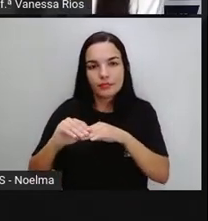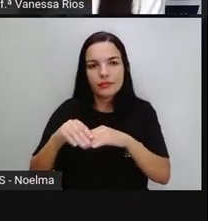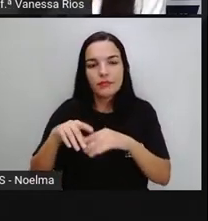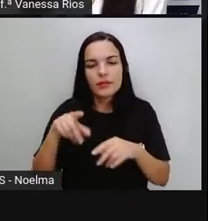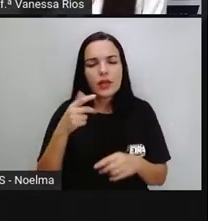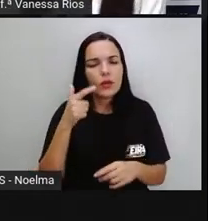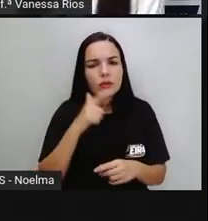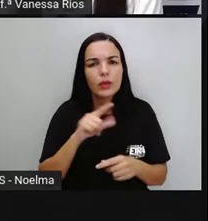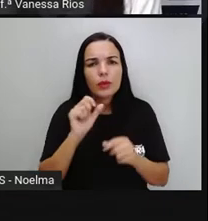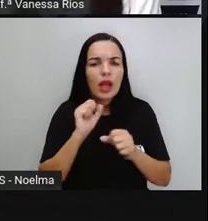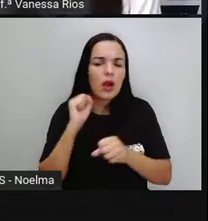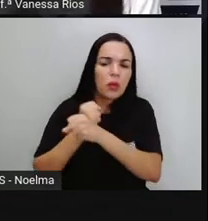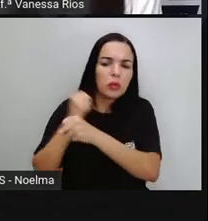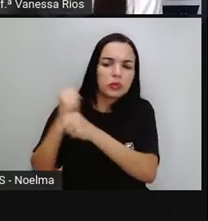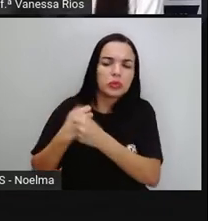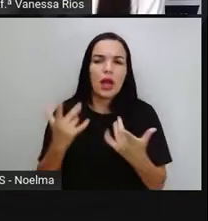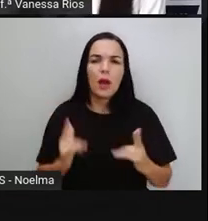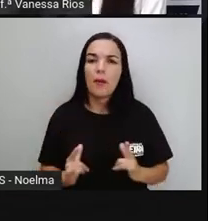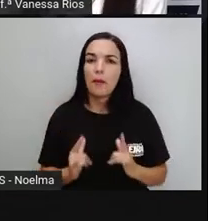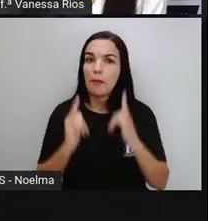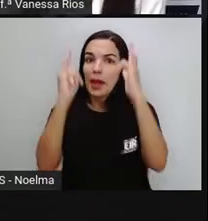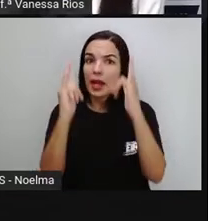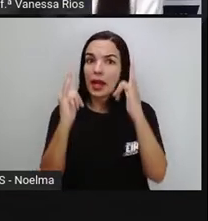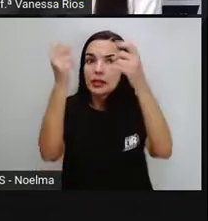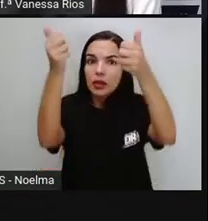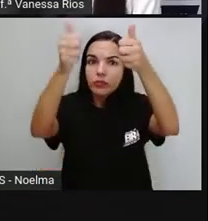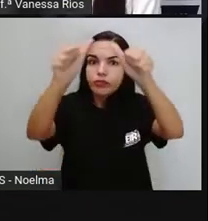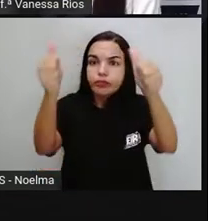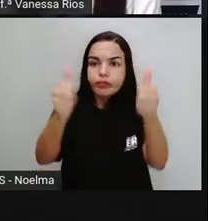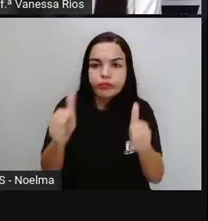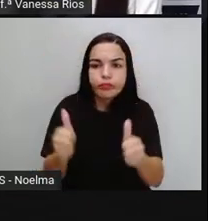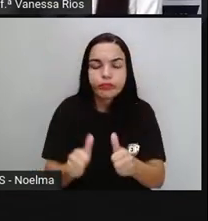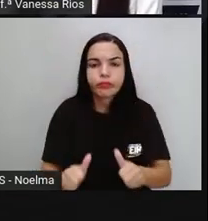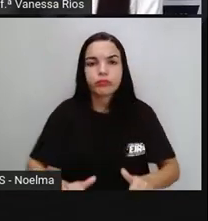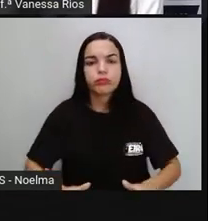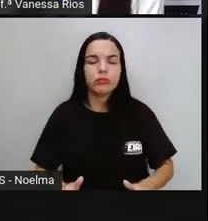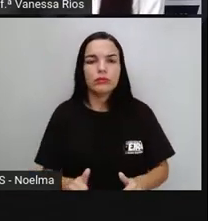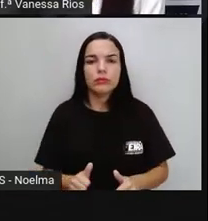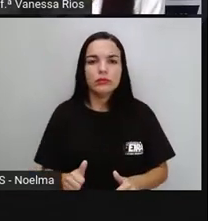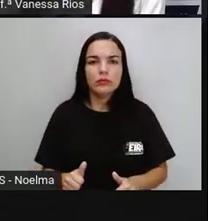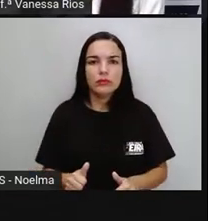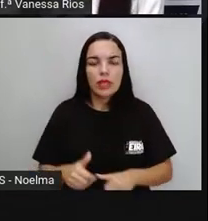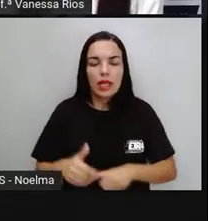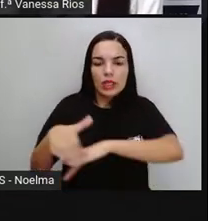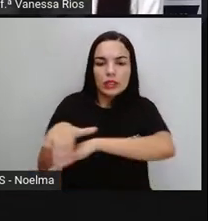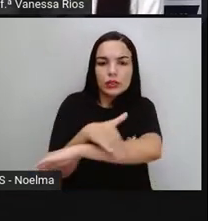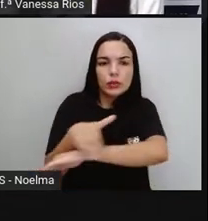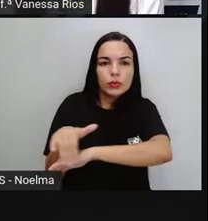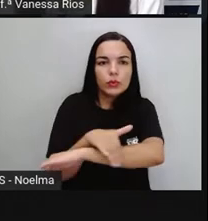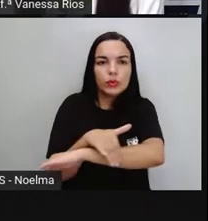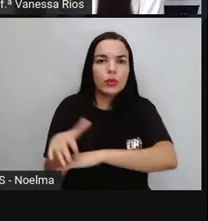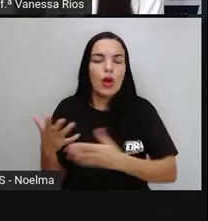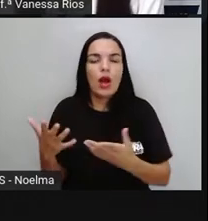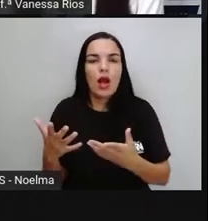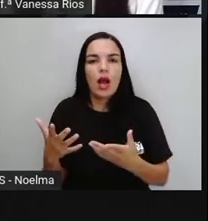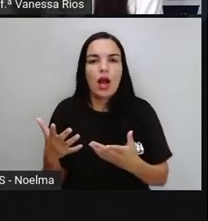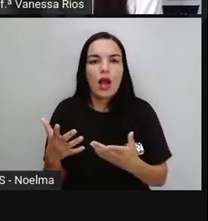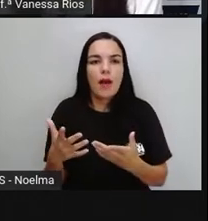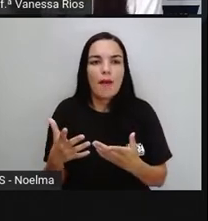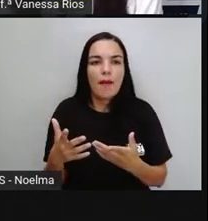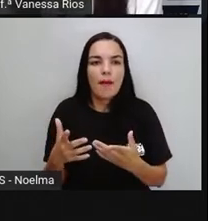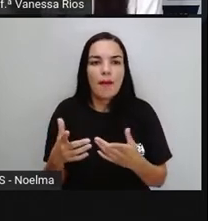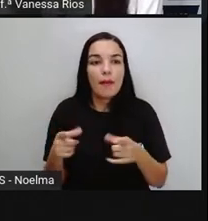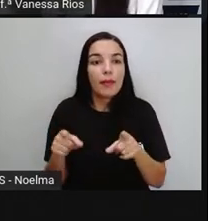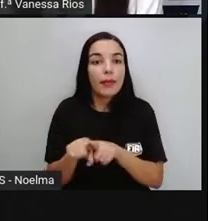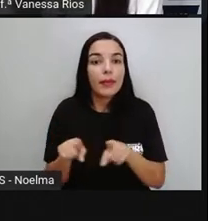né? São as construções, os prédios, os edifícios, os monumentos, as ruas, os materiais